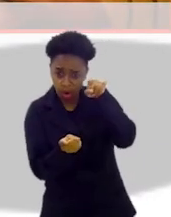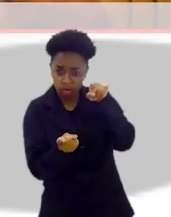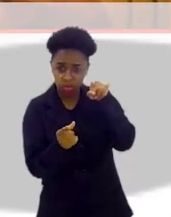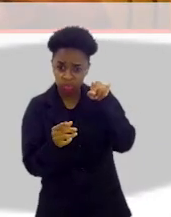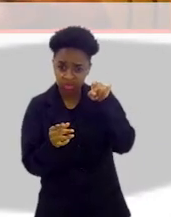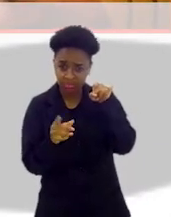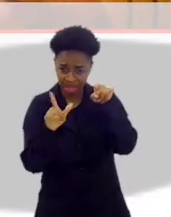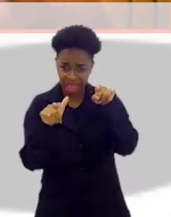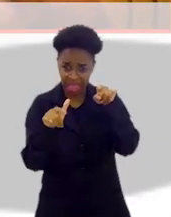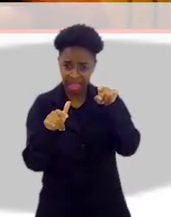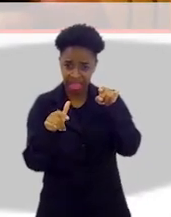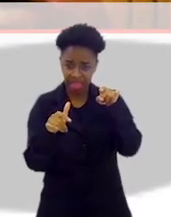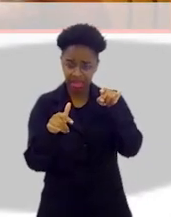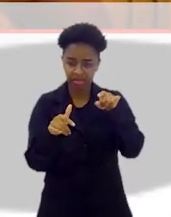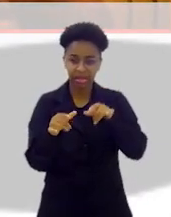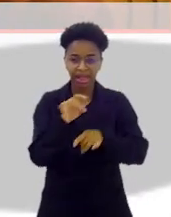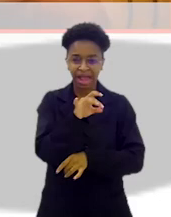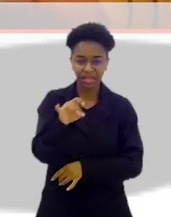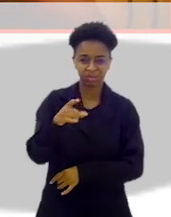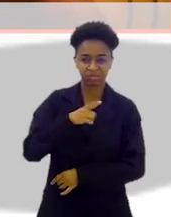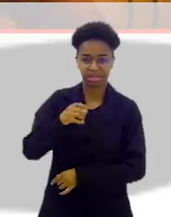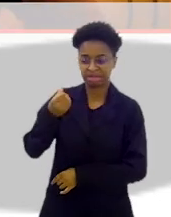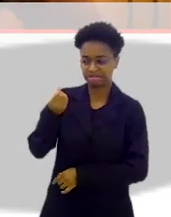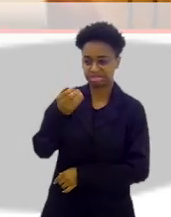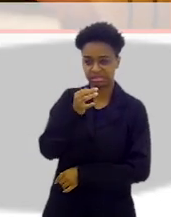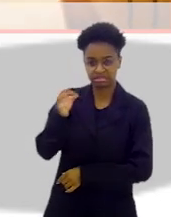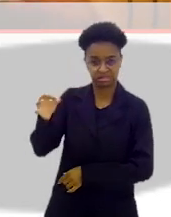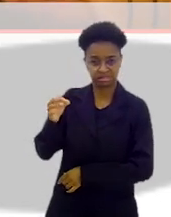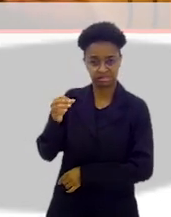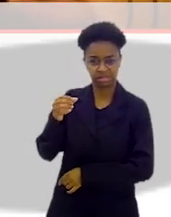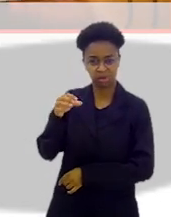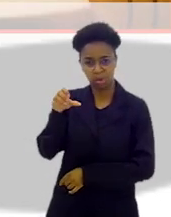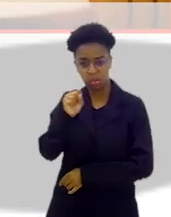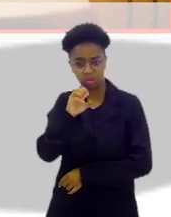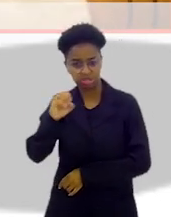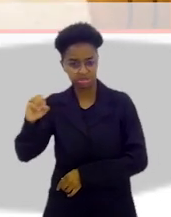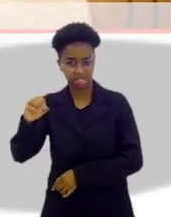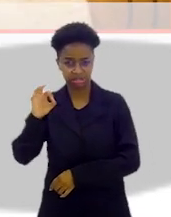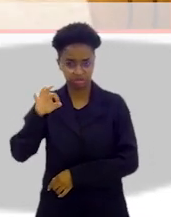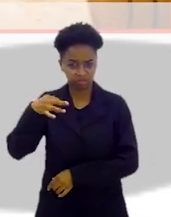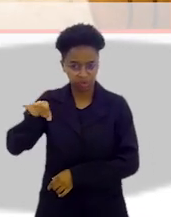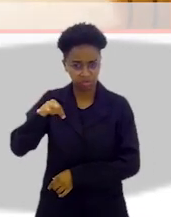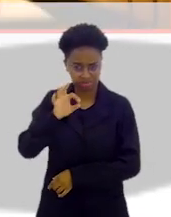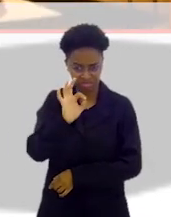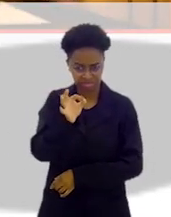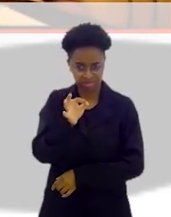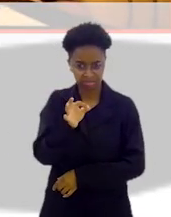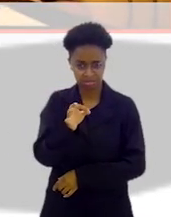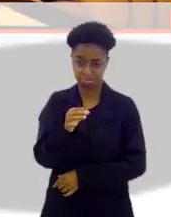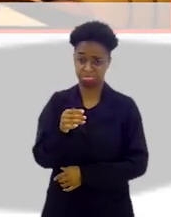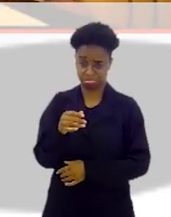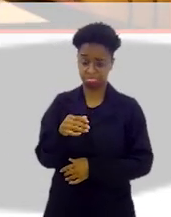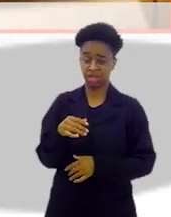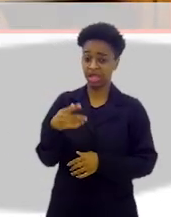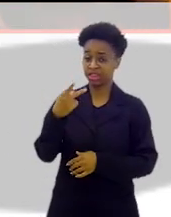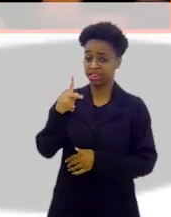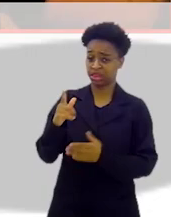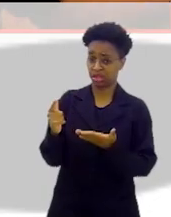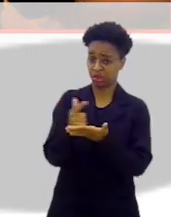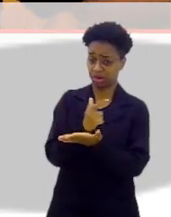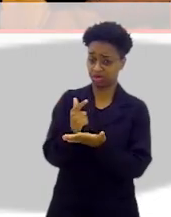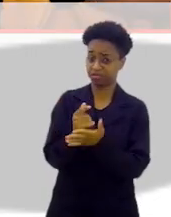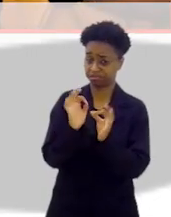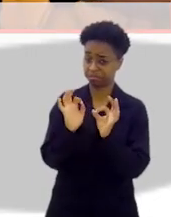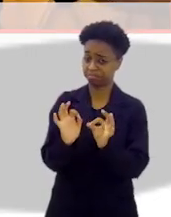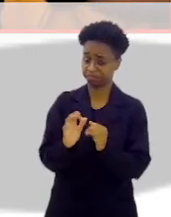lapadas, né? Cada um com 600, 800 páginas. Os seus livros são realmente...